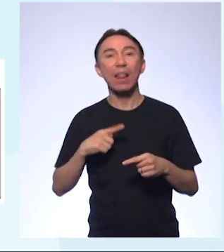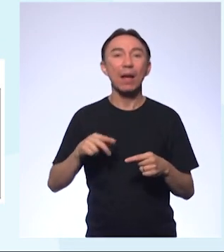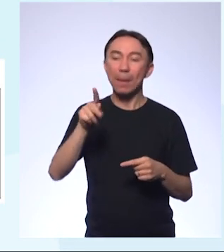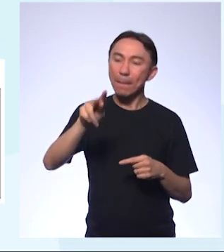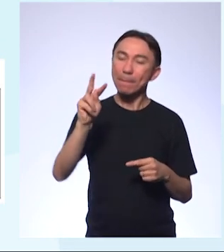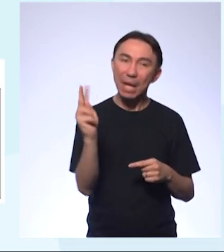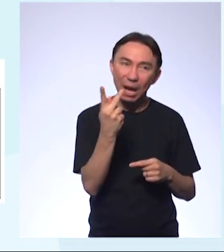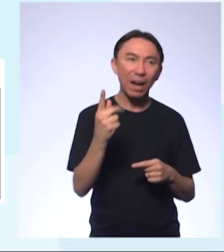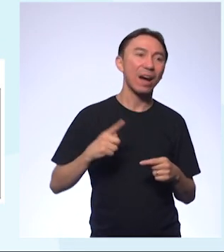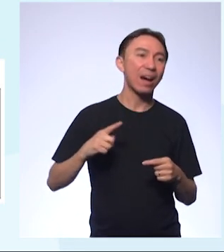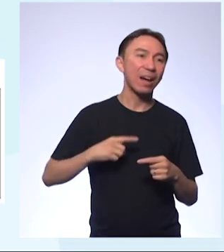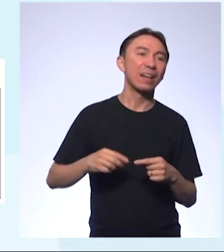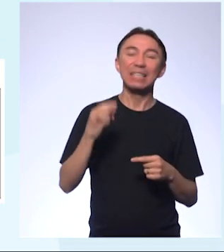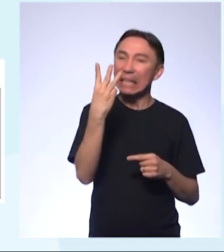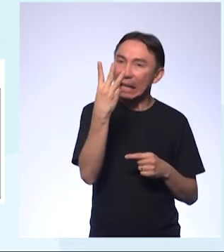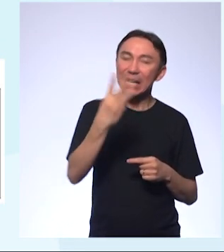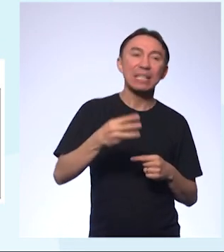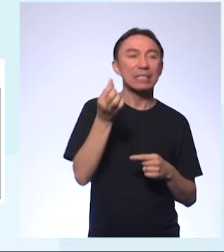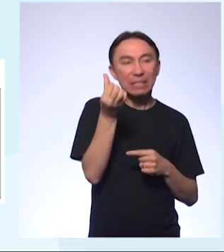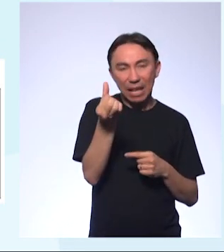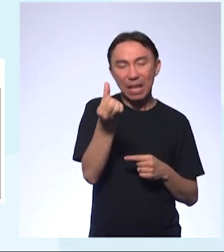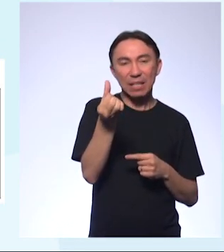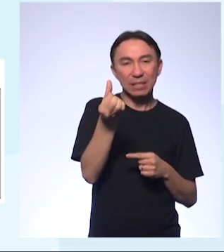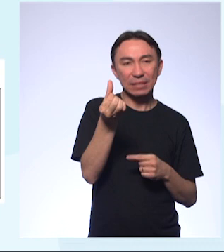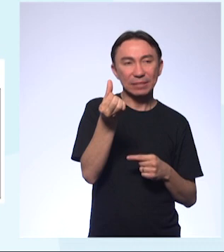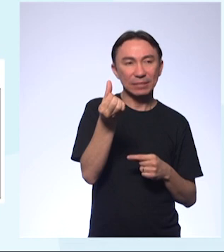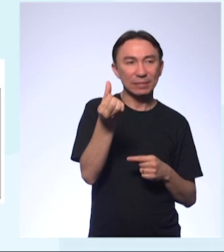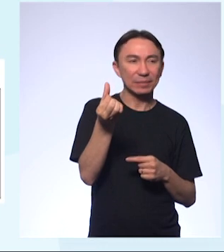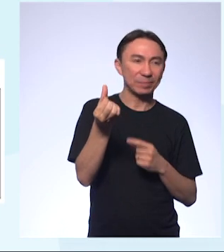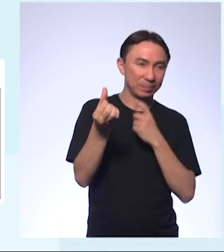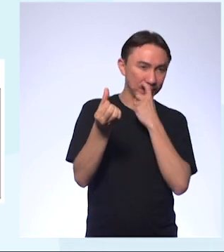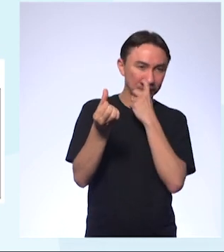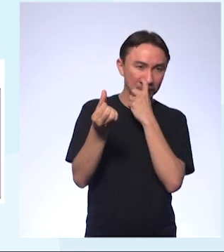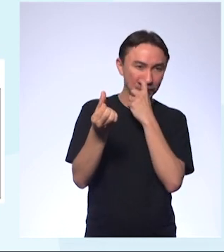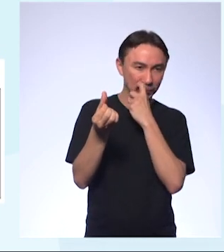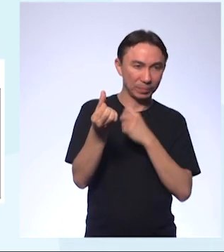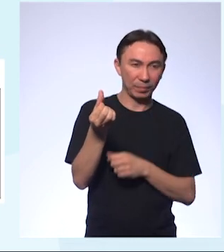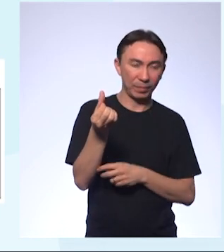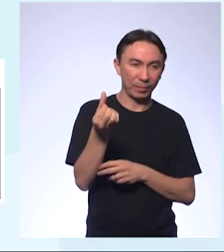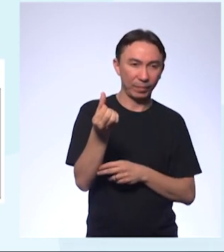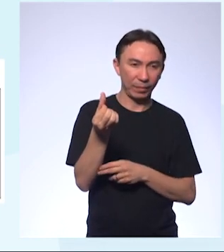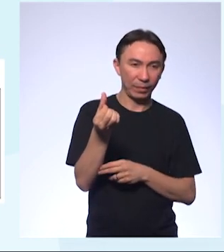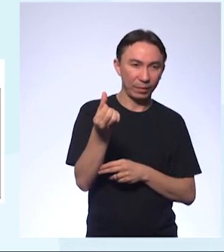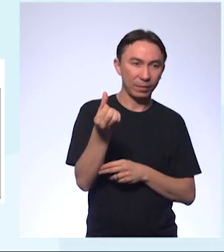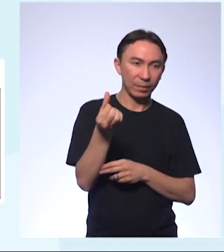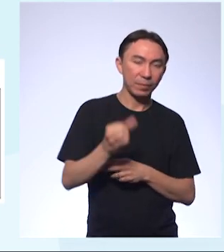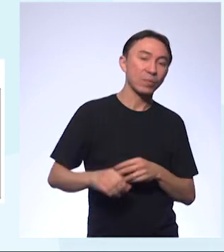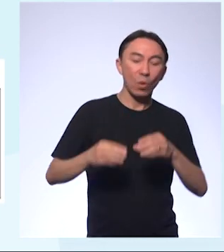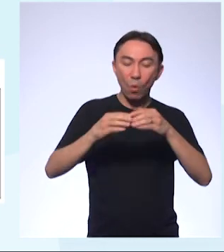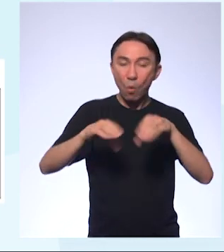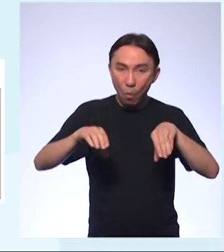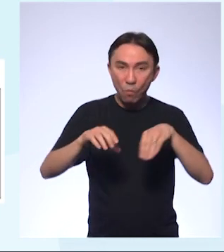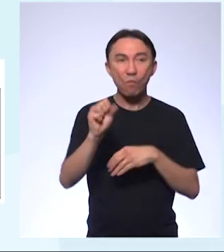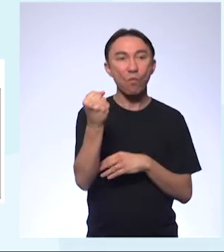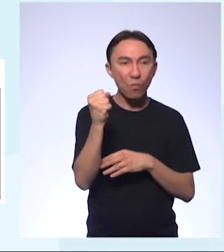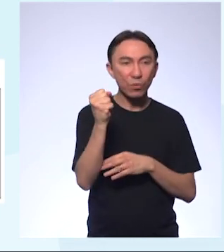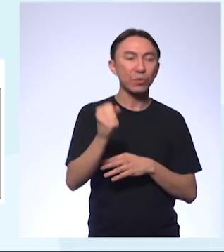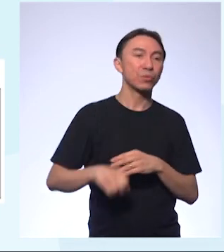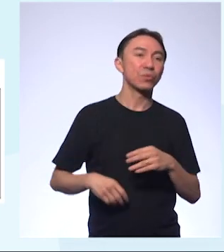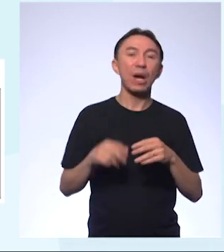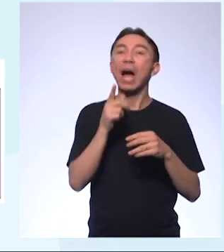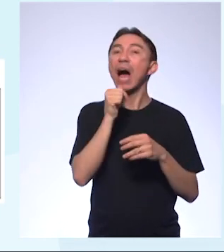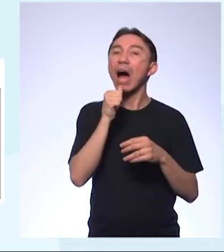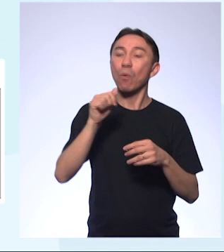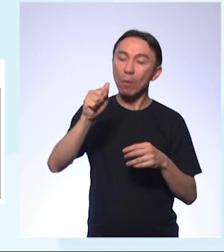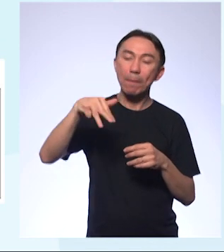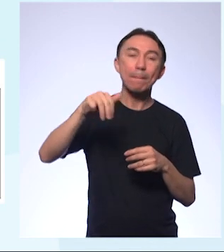leite 6, água do mar 8, água... É, clara de ovo 8, água do mar 8 e